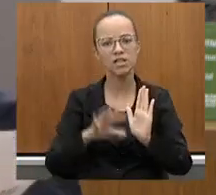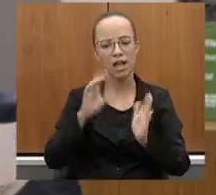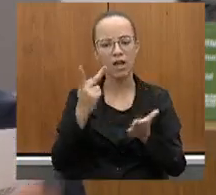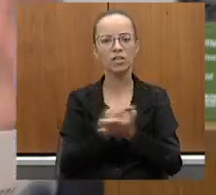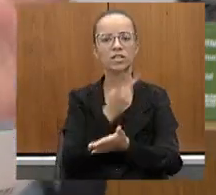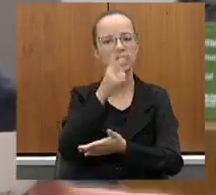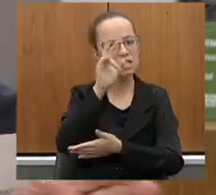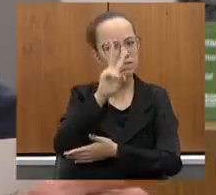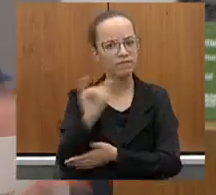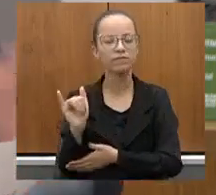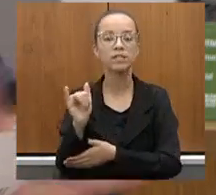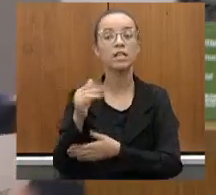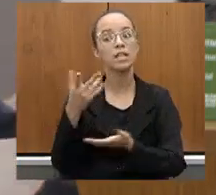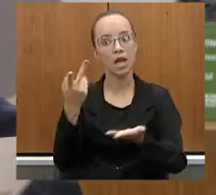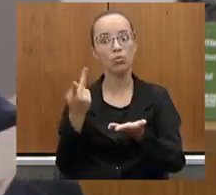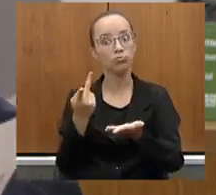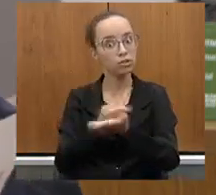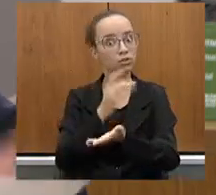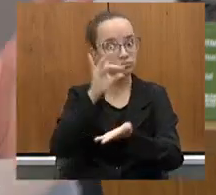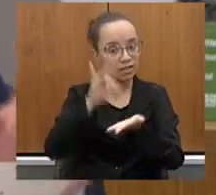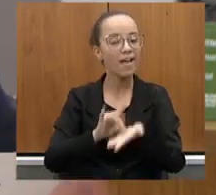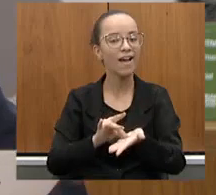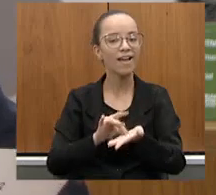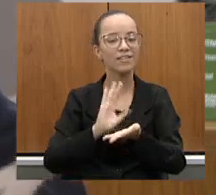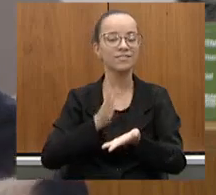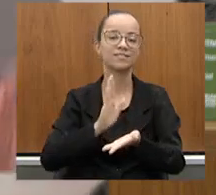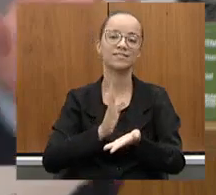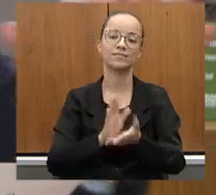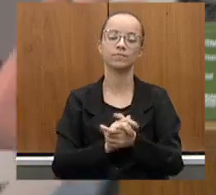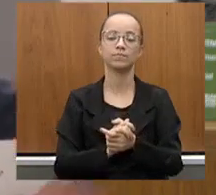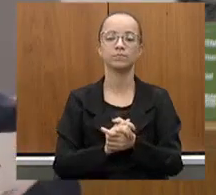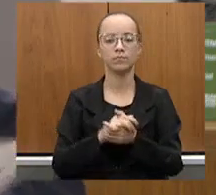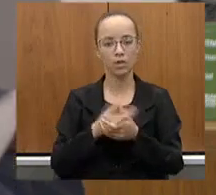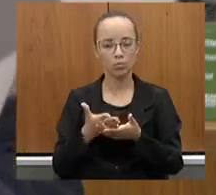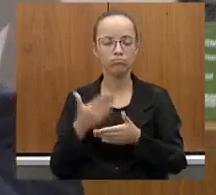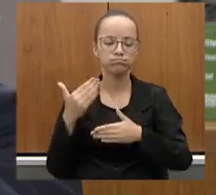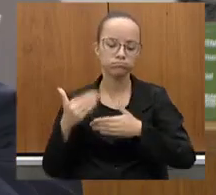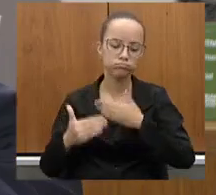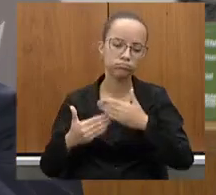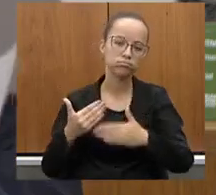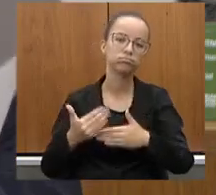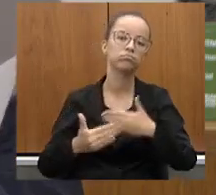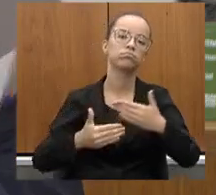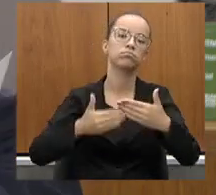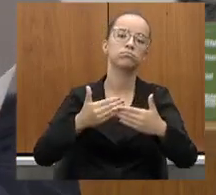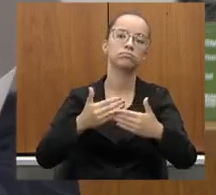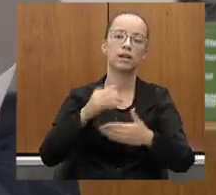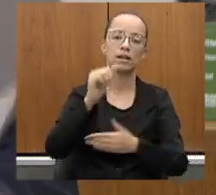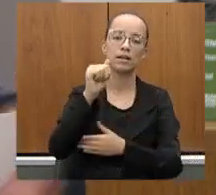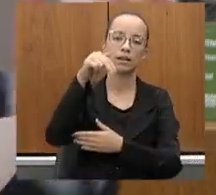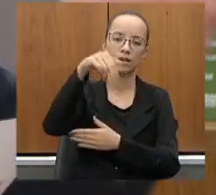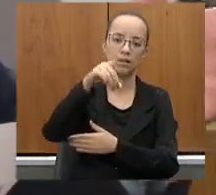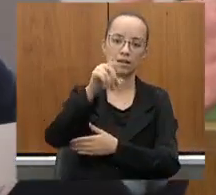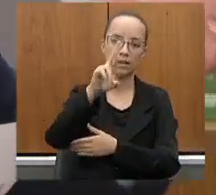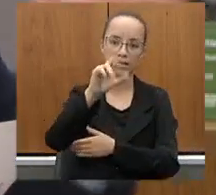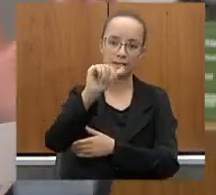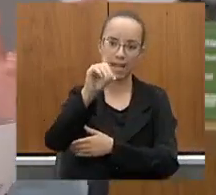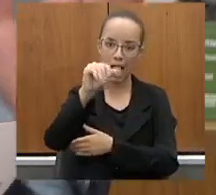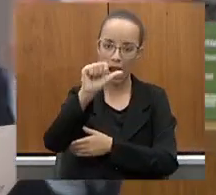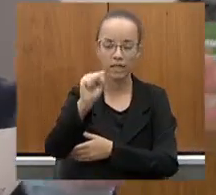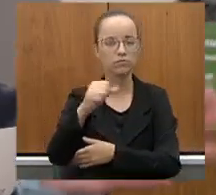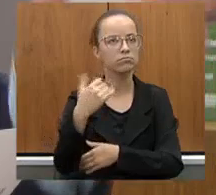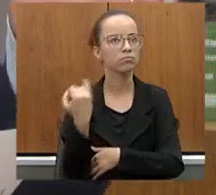realidade como foi e como é. Dali, seguimos para Andradas. Importante